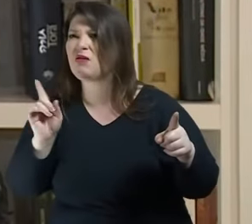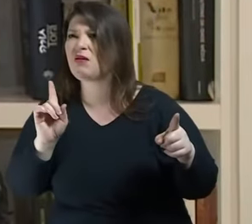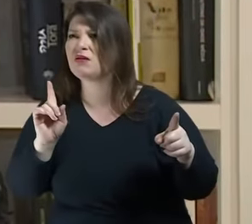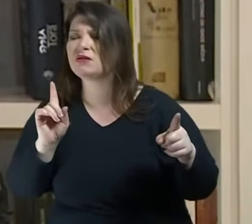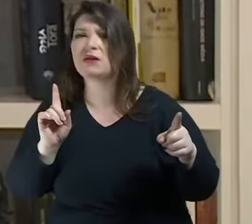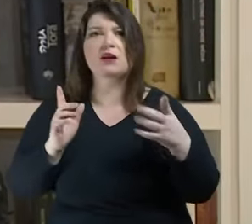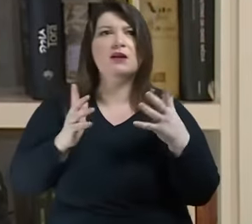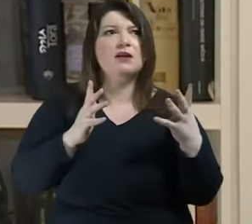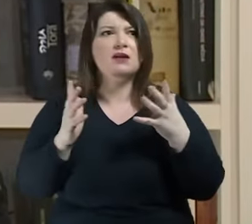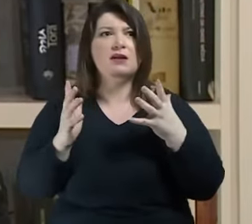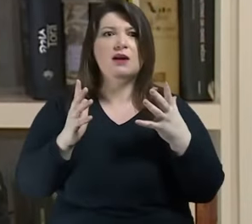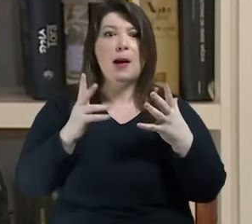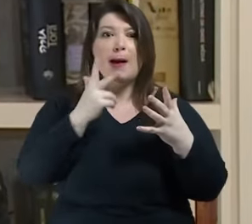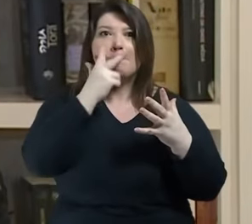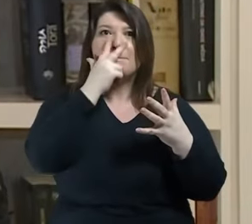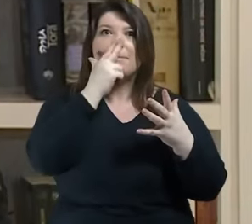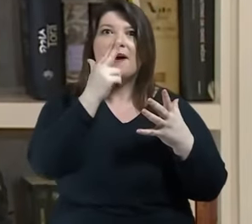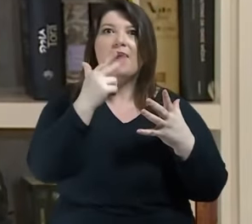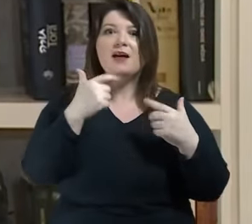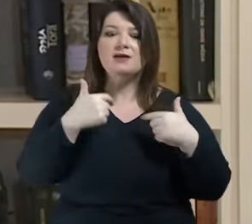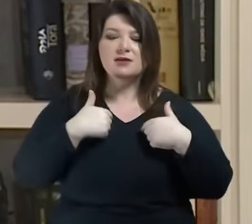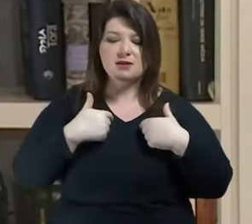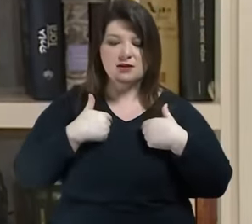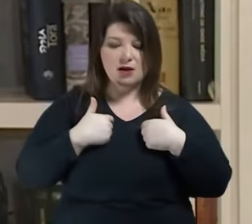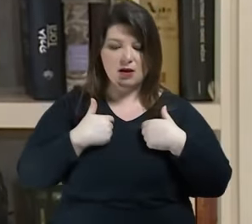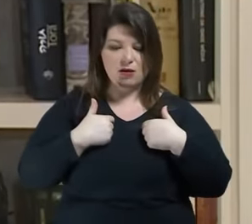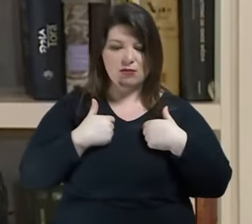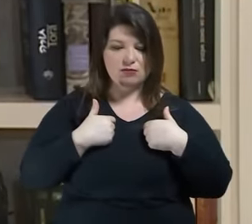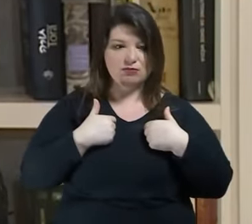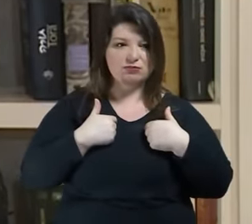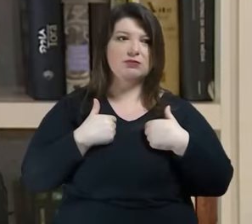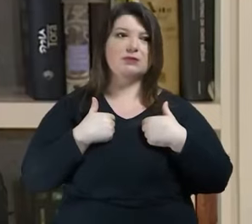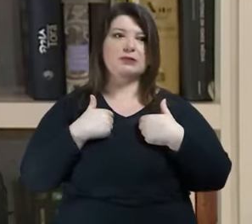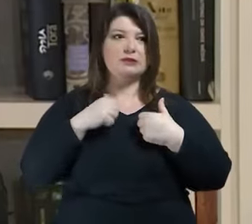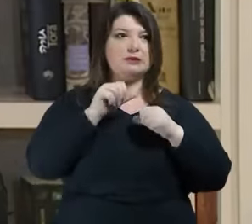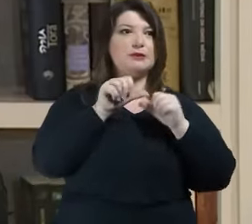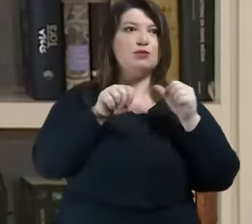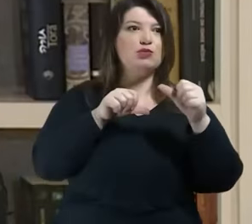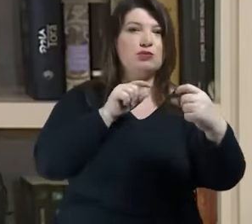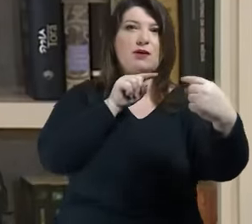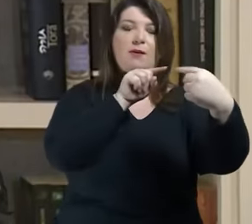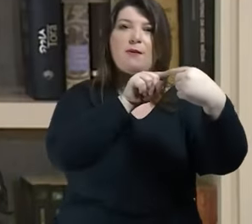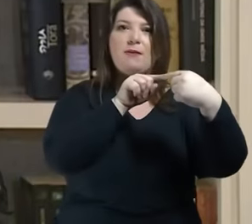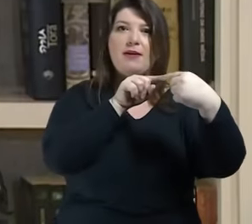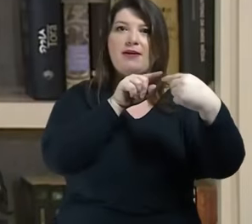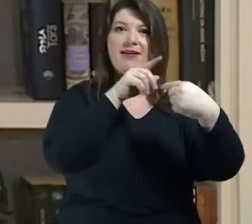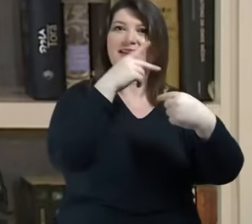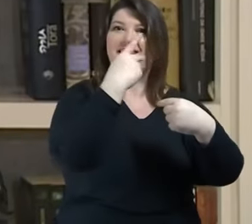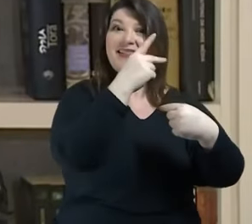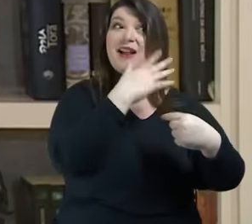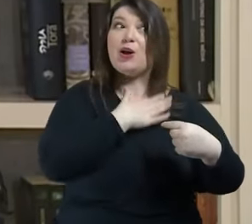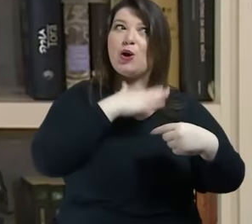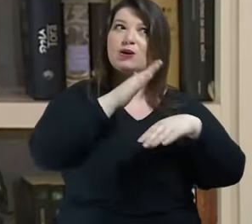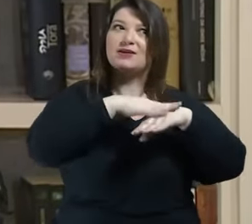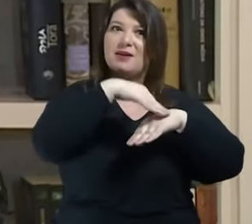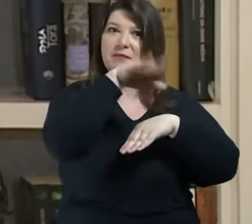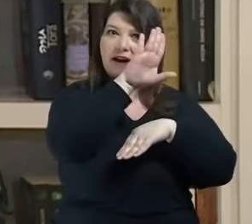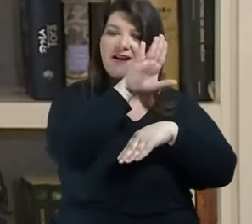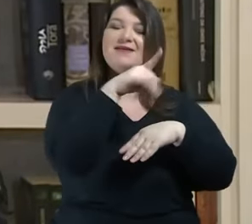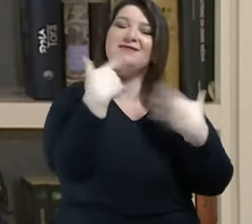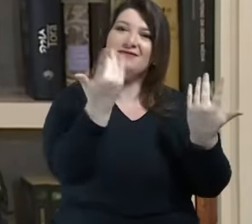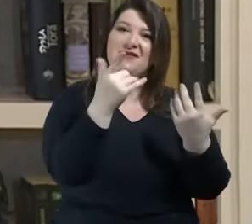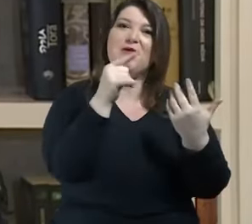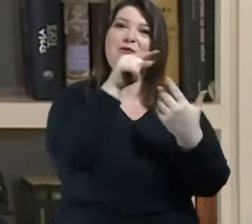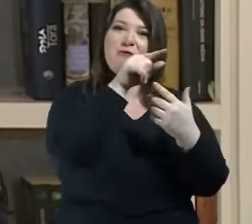feito de pai e mãe para ser humano feito pela eletricidade e pelas máquinas